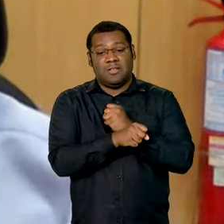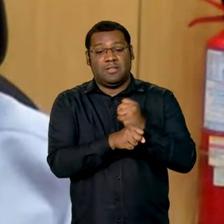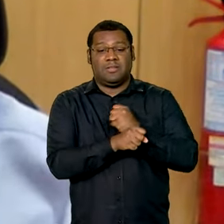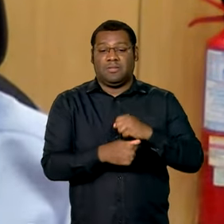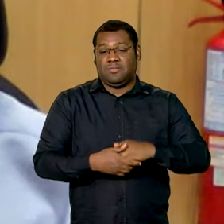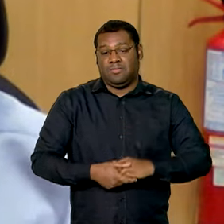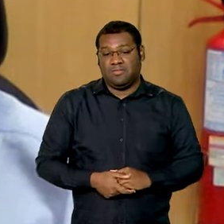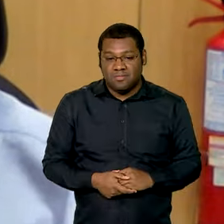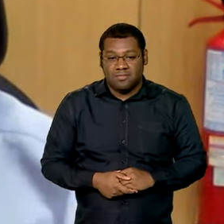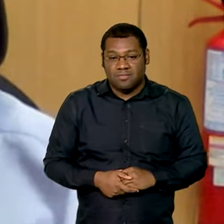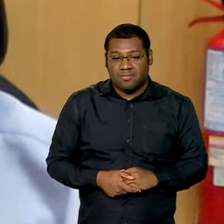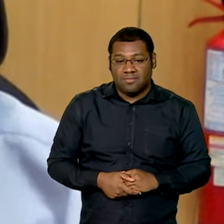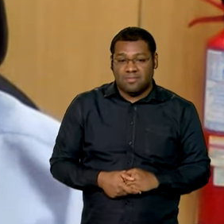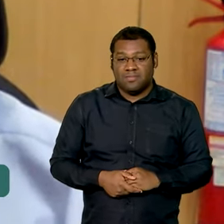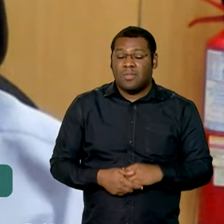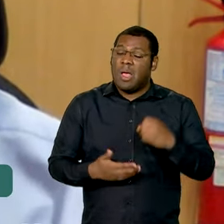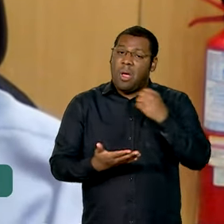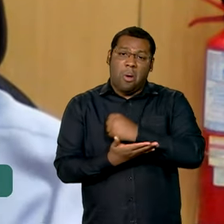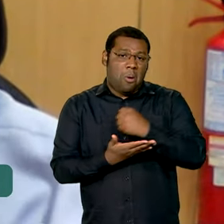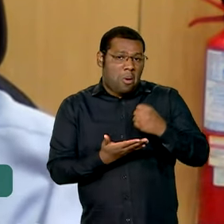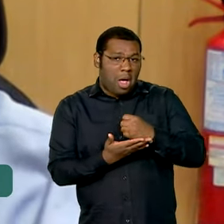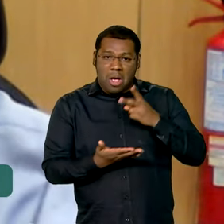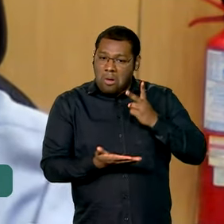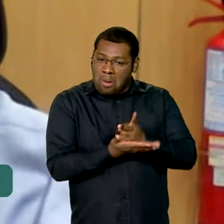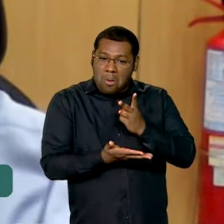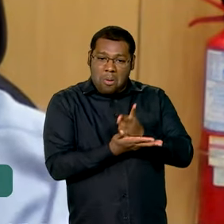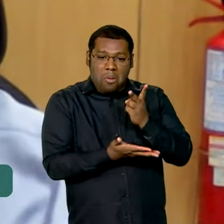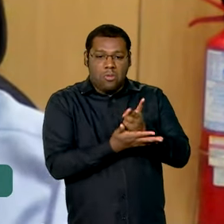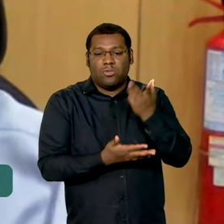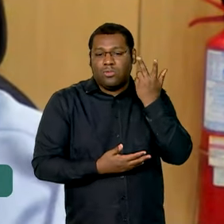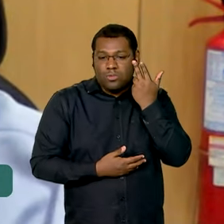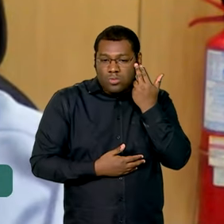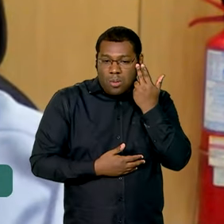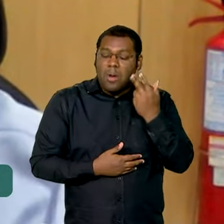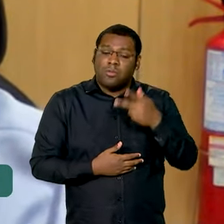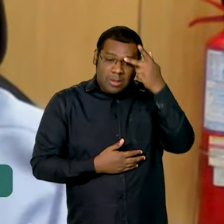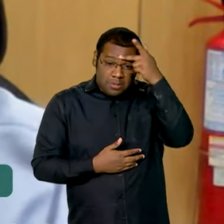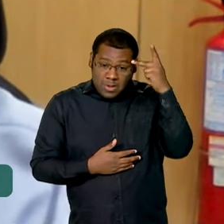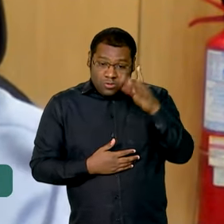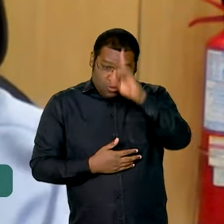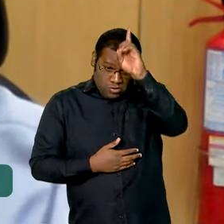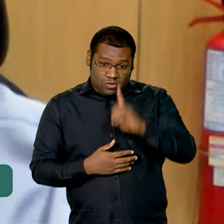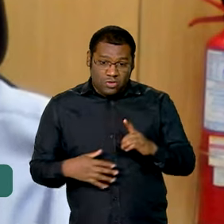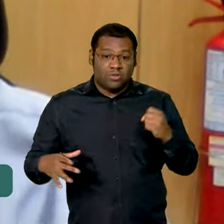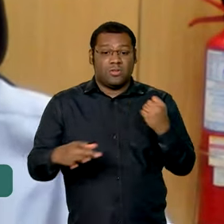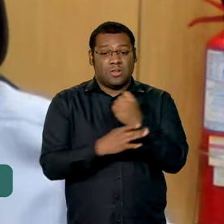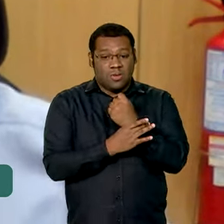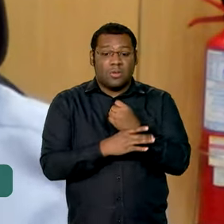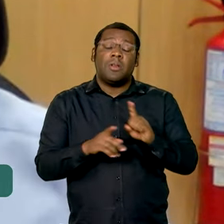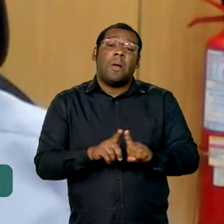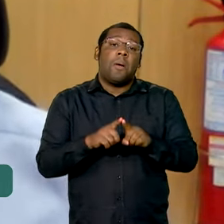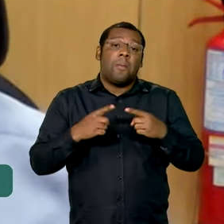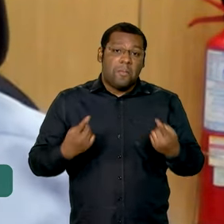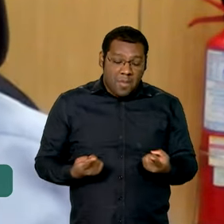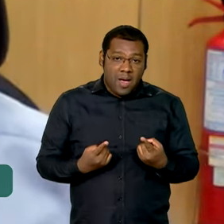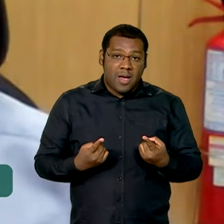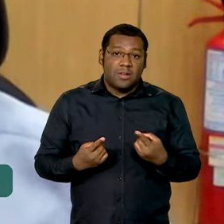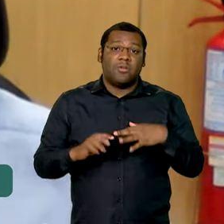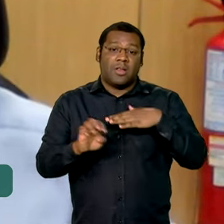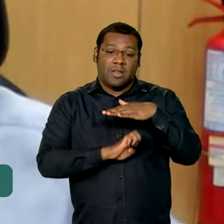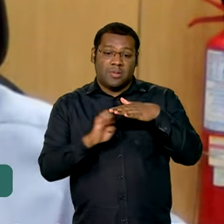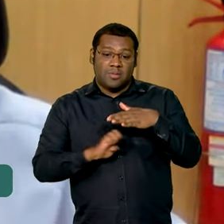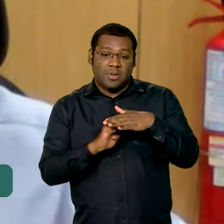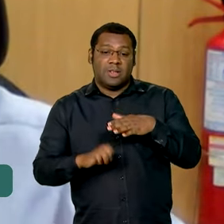mexer nada no contrato da pessoa, o mutuário vai ter todos os seus direitos garantidos, mas a Engéia vai comprar esse contrato,